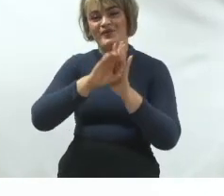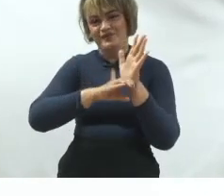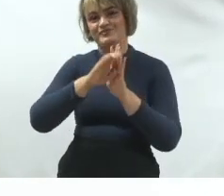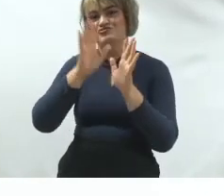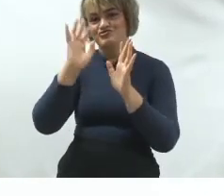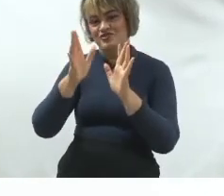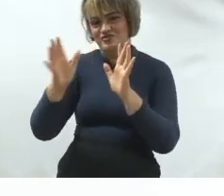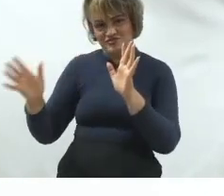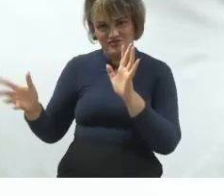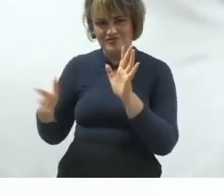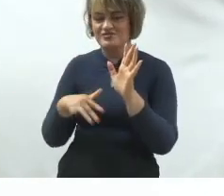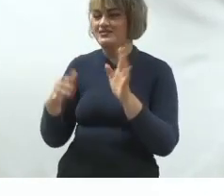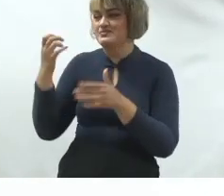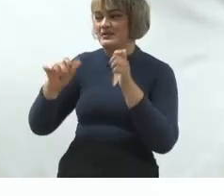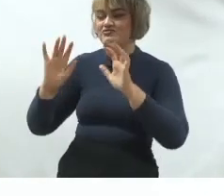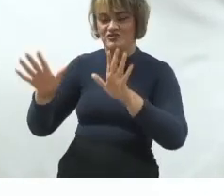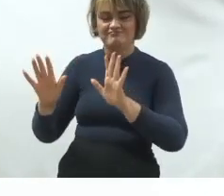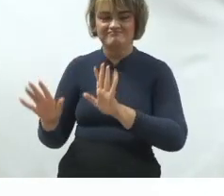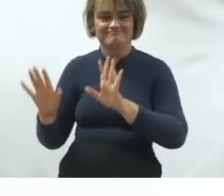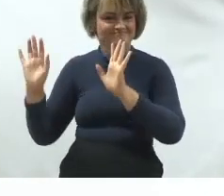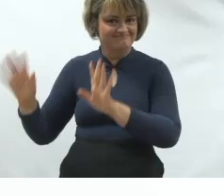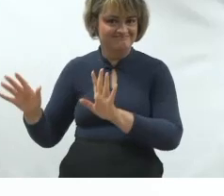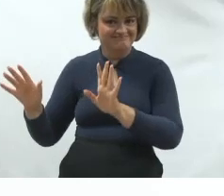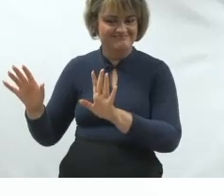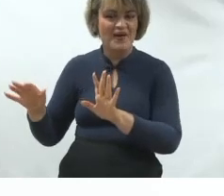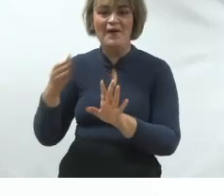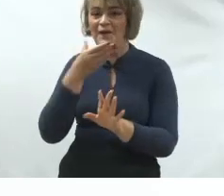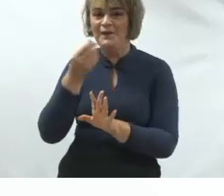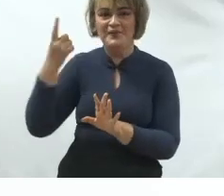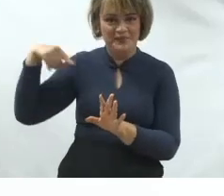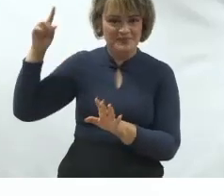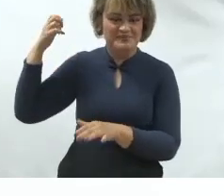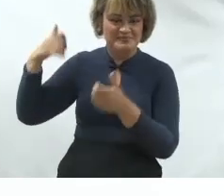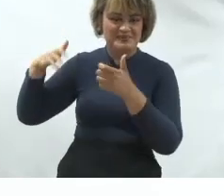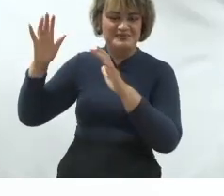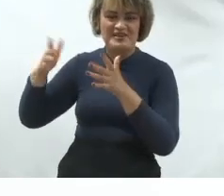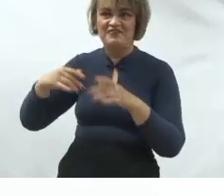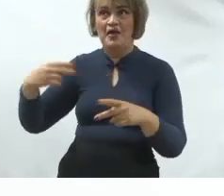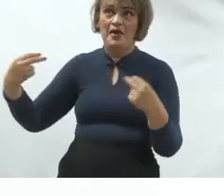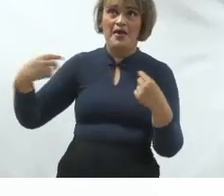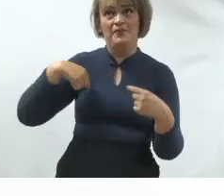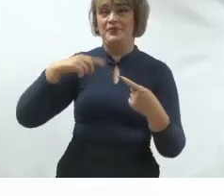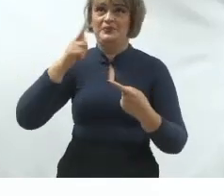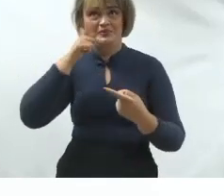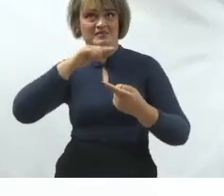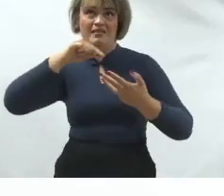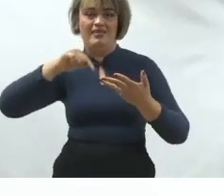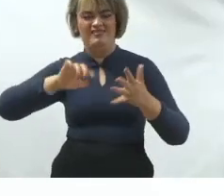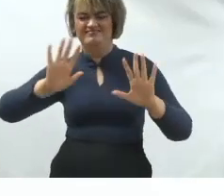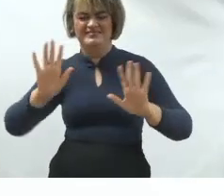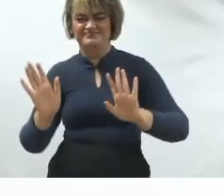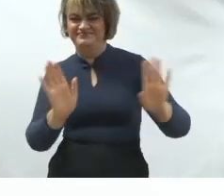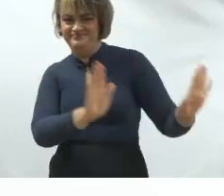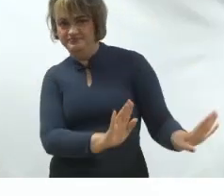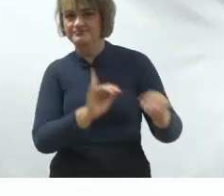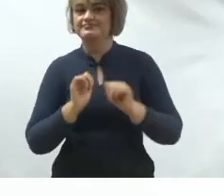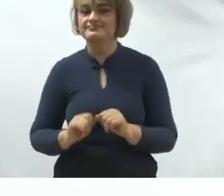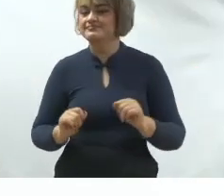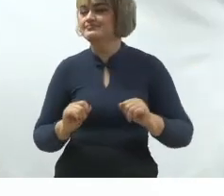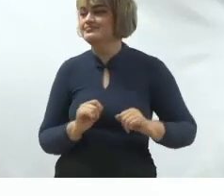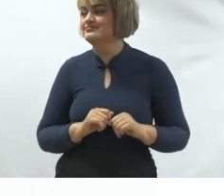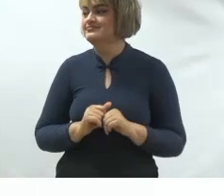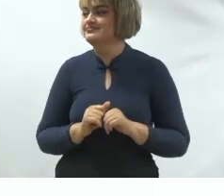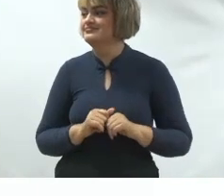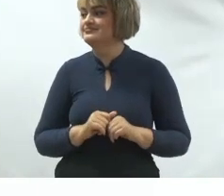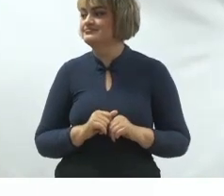Marcelo Vitorino falou, a está aqui para falar da gente. Então, tudo que já foi apresentado já está sacramentado. Então, vamos